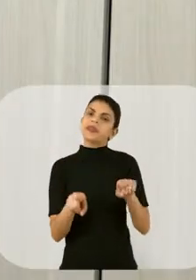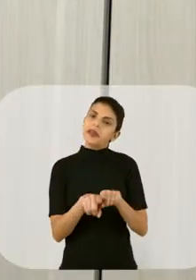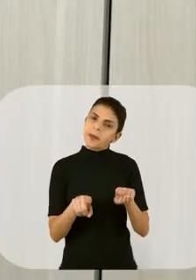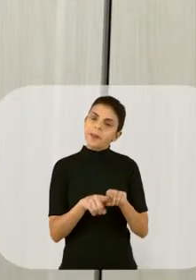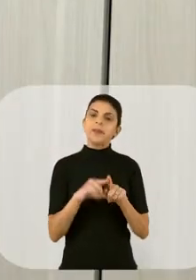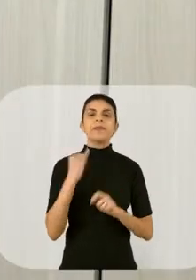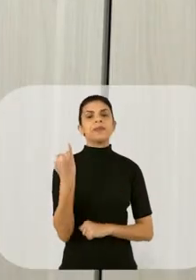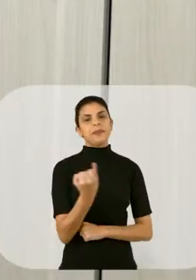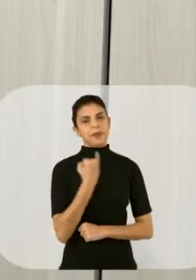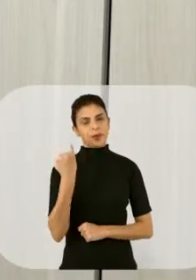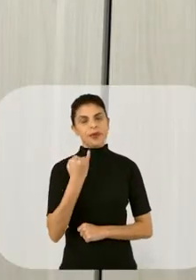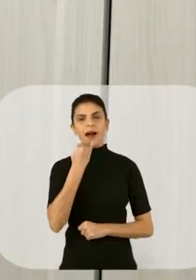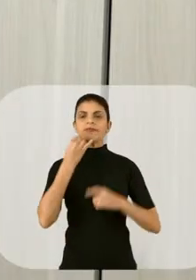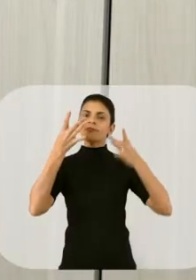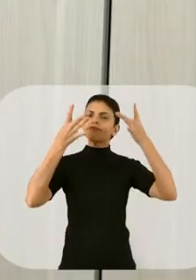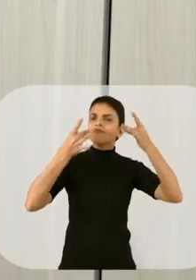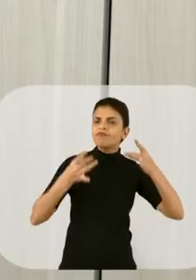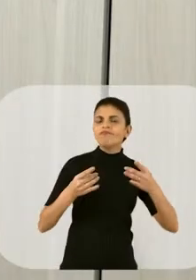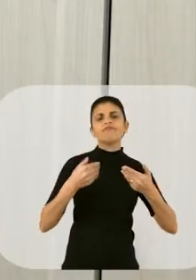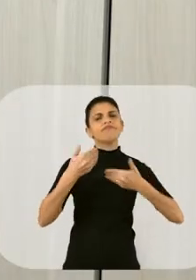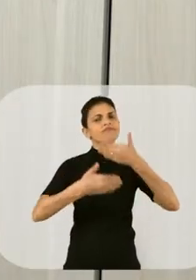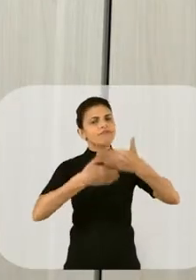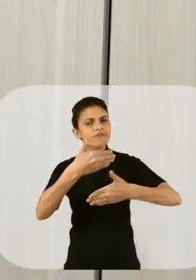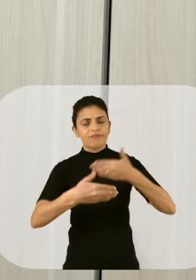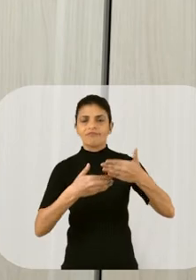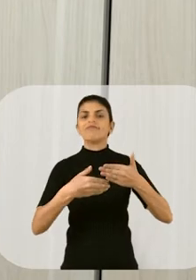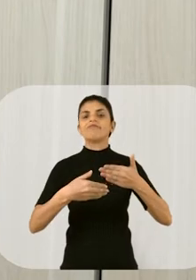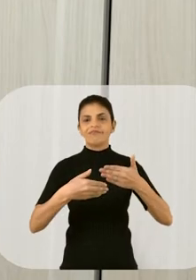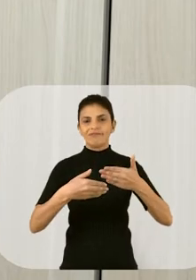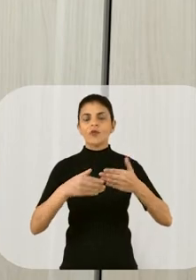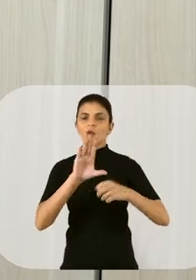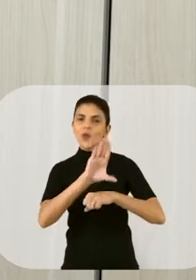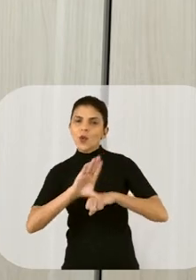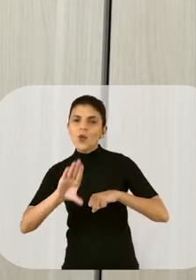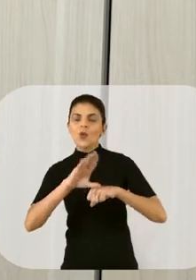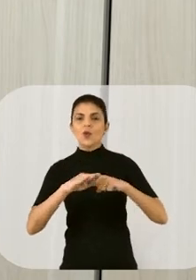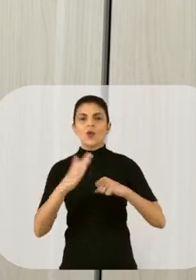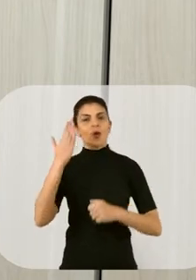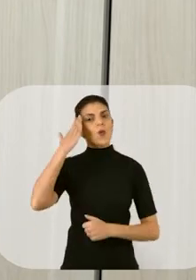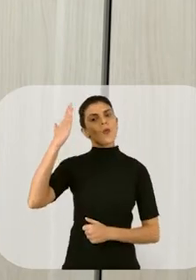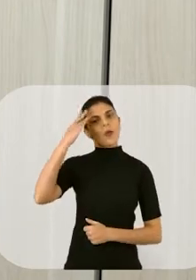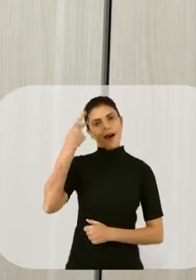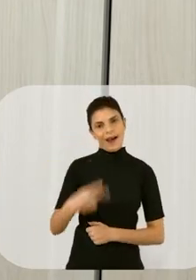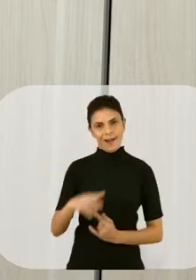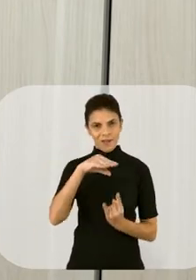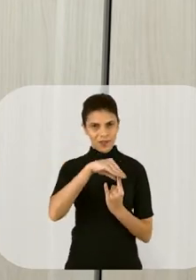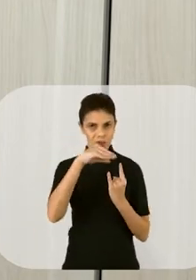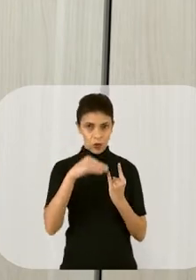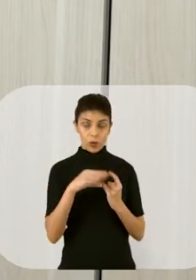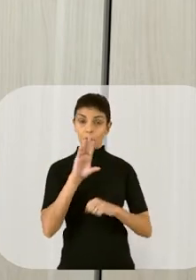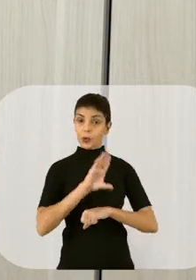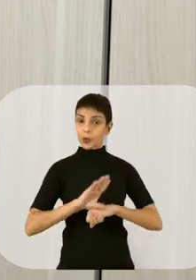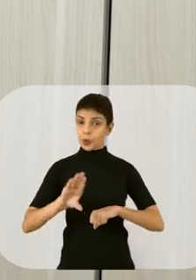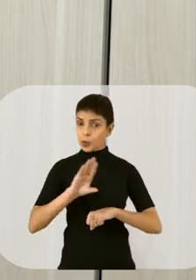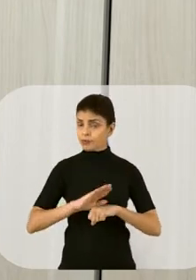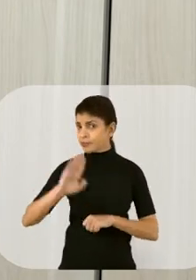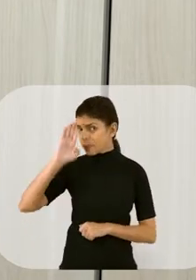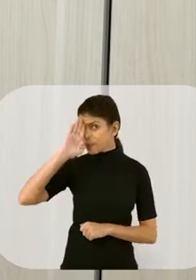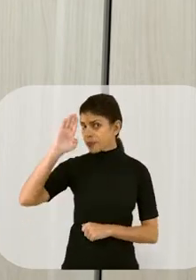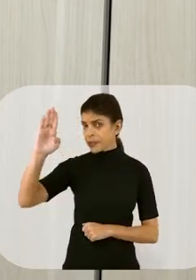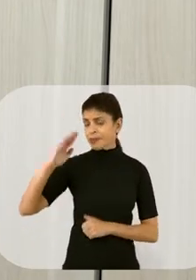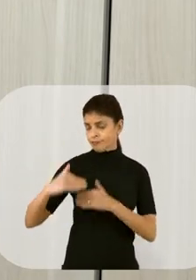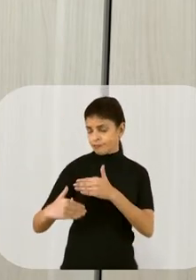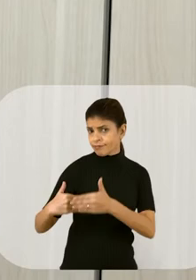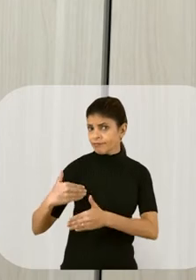mesmo tempo, um papel que vem se destacando no desenvolvimento de cursos para a Fiocruz. E são cursos que,